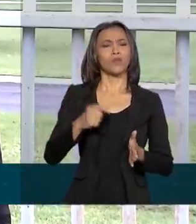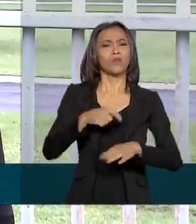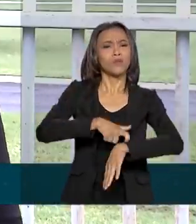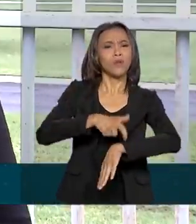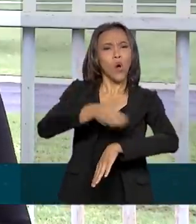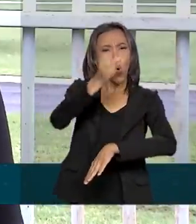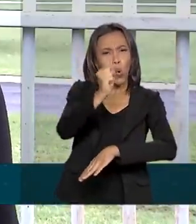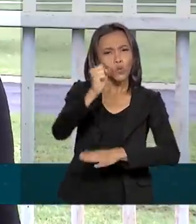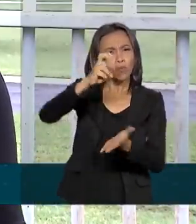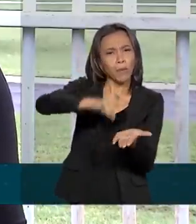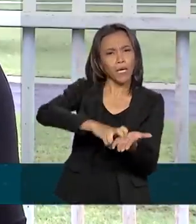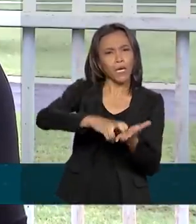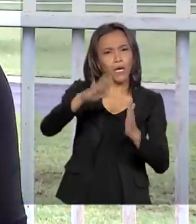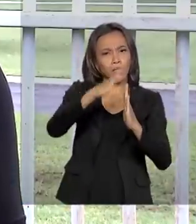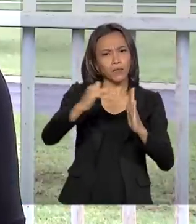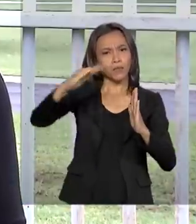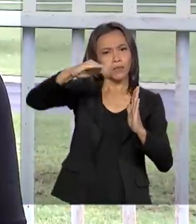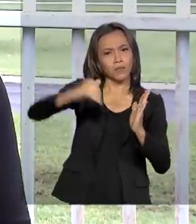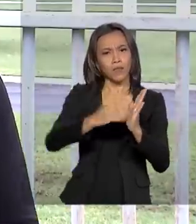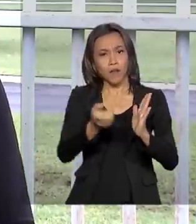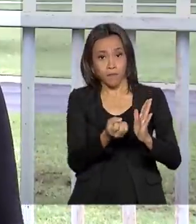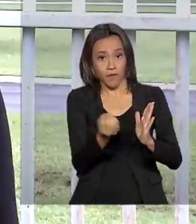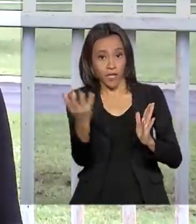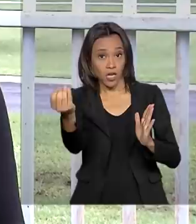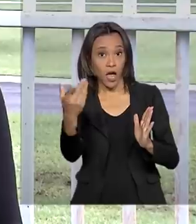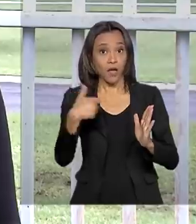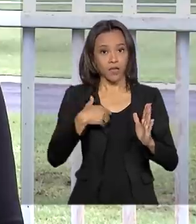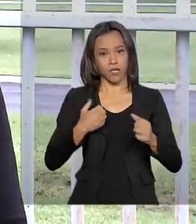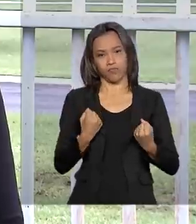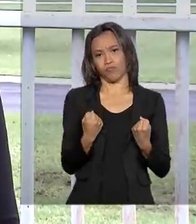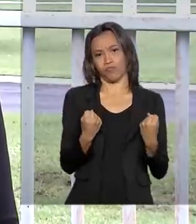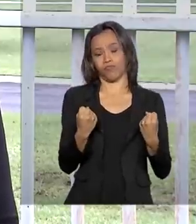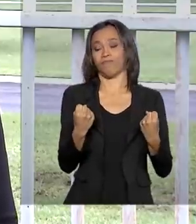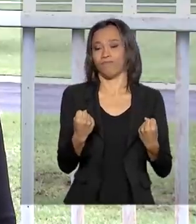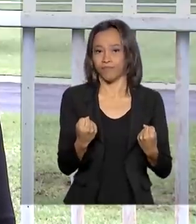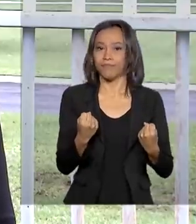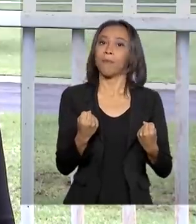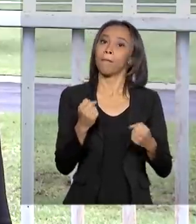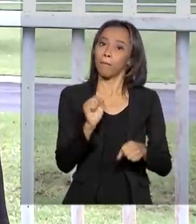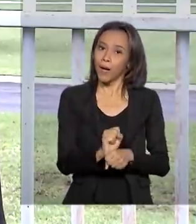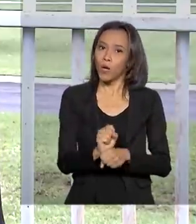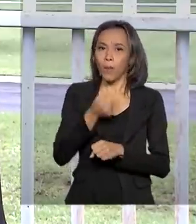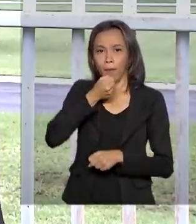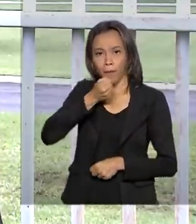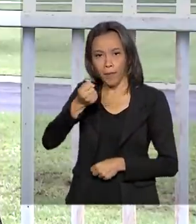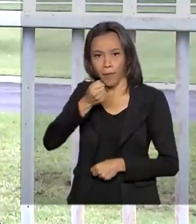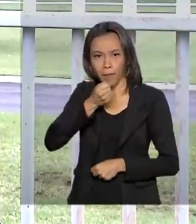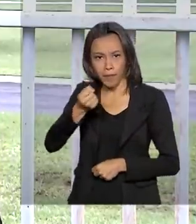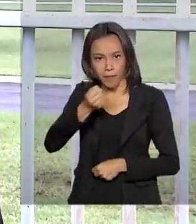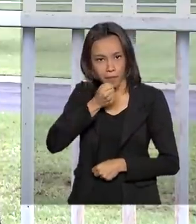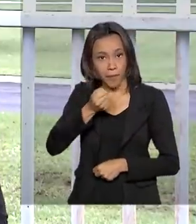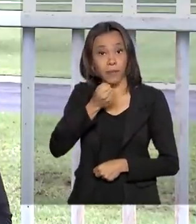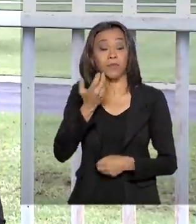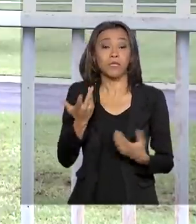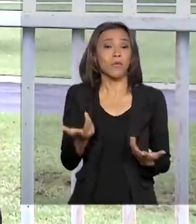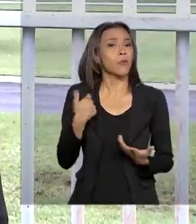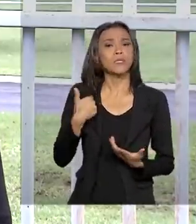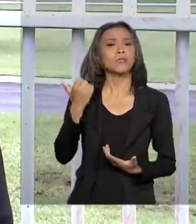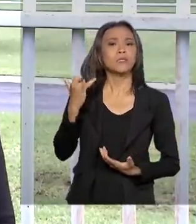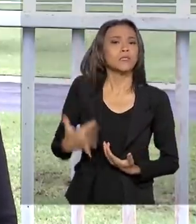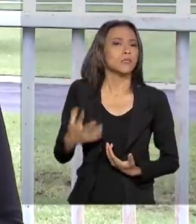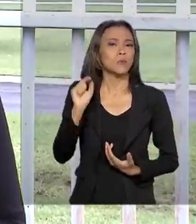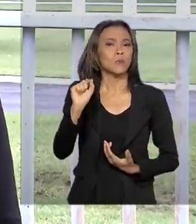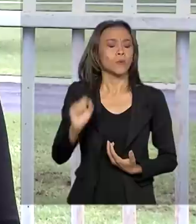e ao parar pra falar com os apoiadores, como já é de costume, ele também falou com a imprensa. O presidente destacou o